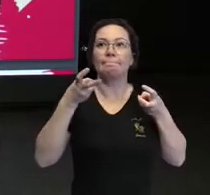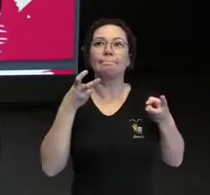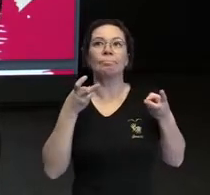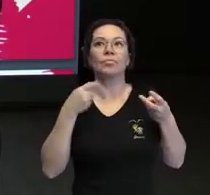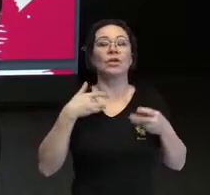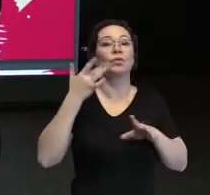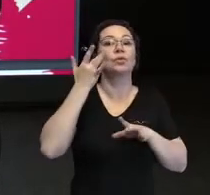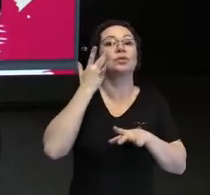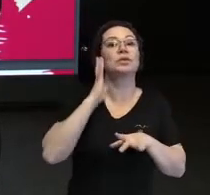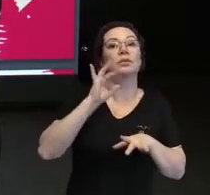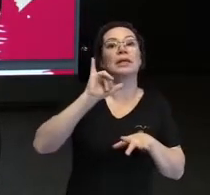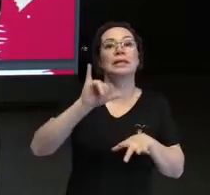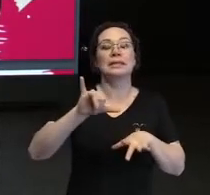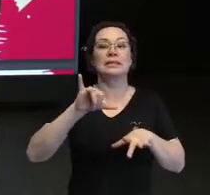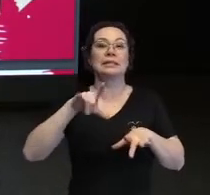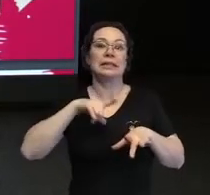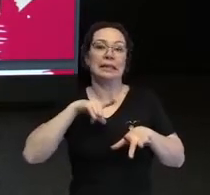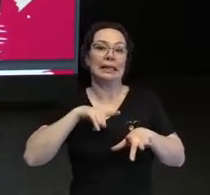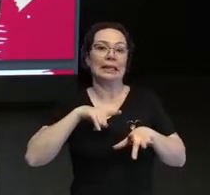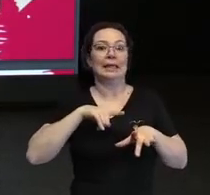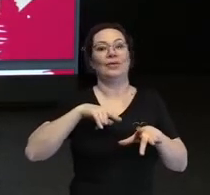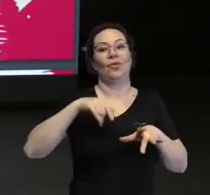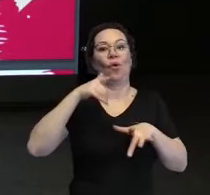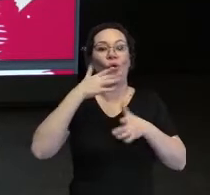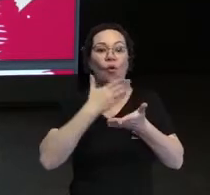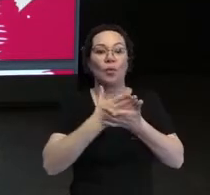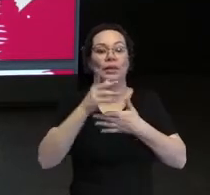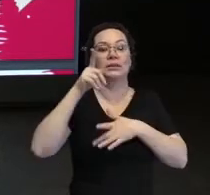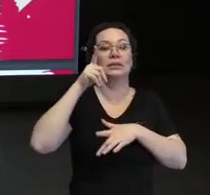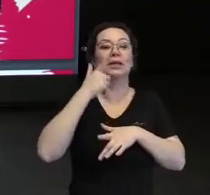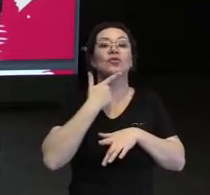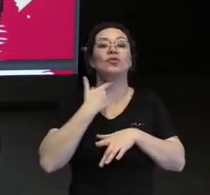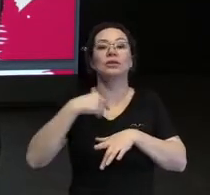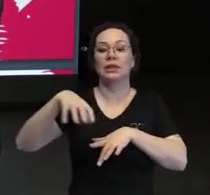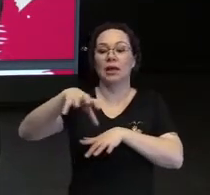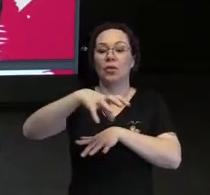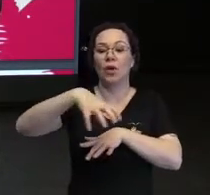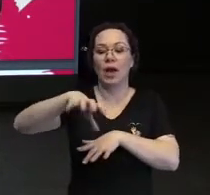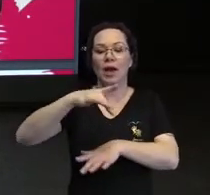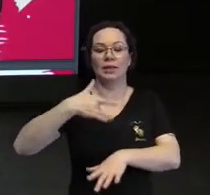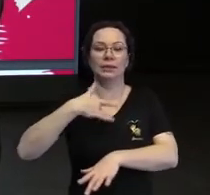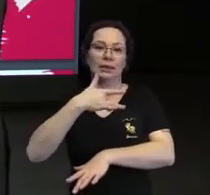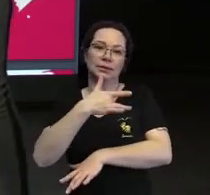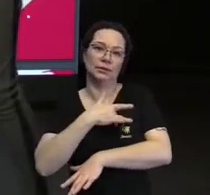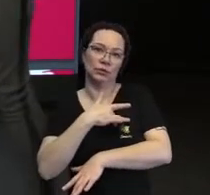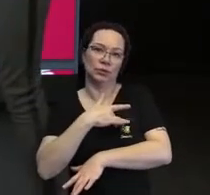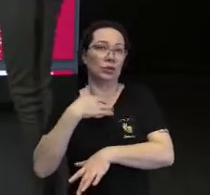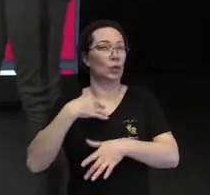se seria a enfermagem, mas me encantei com a área da saúde.